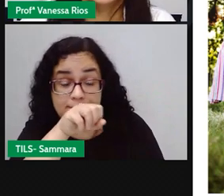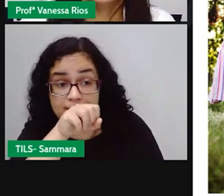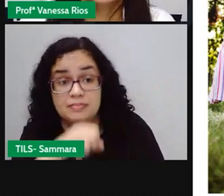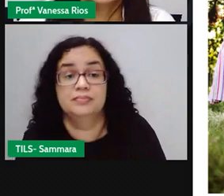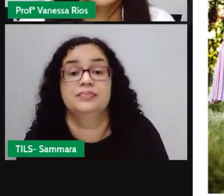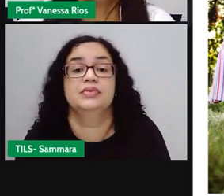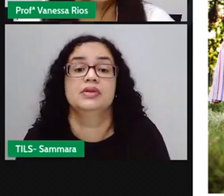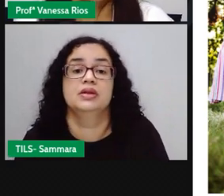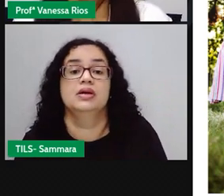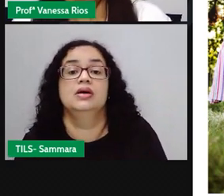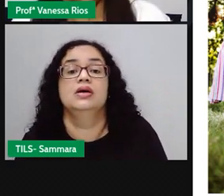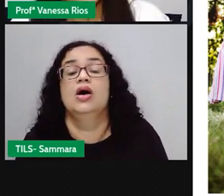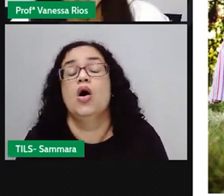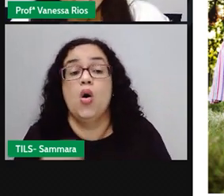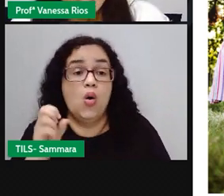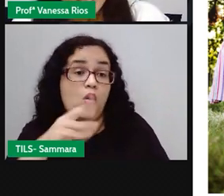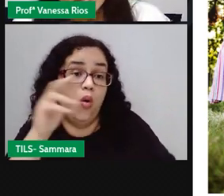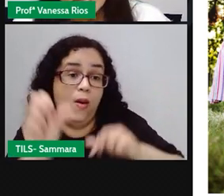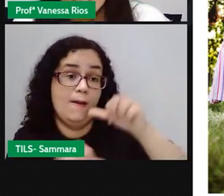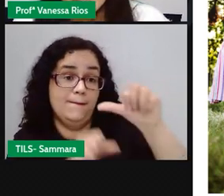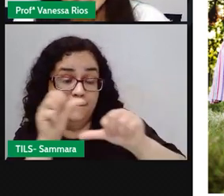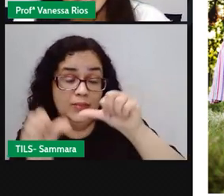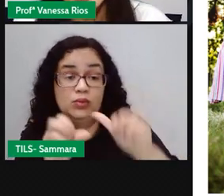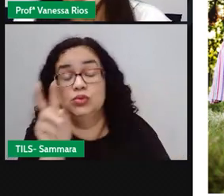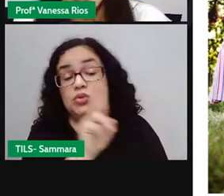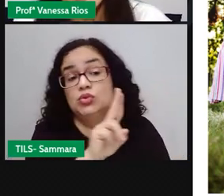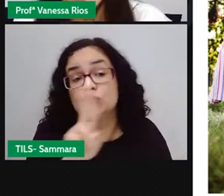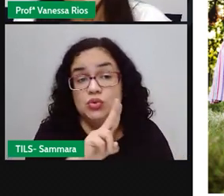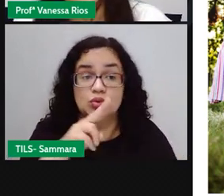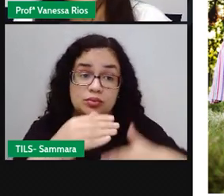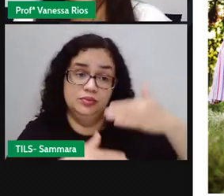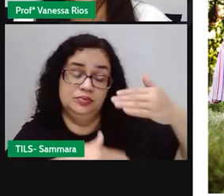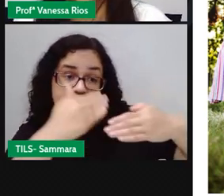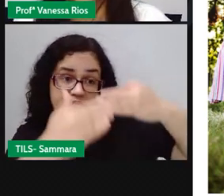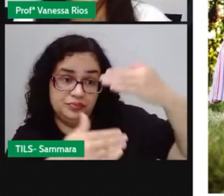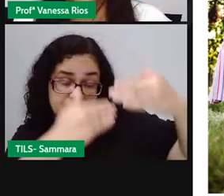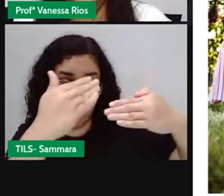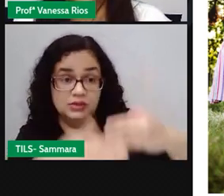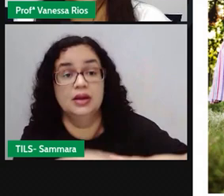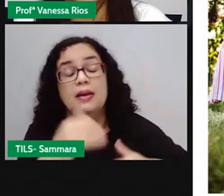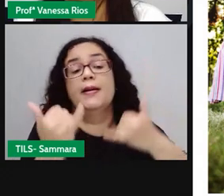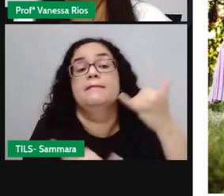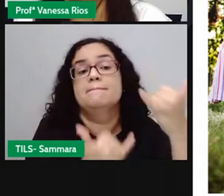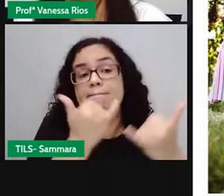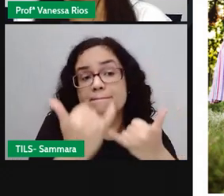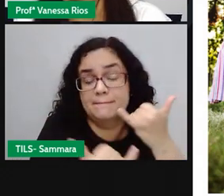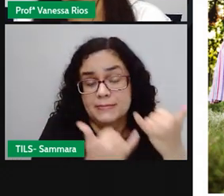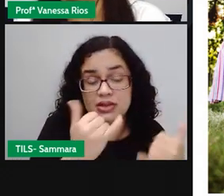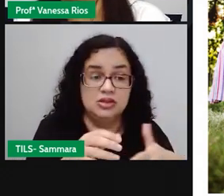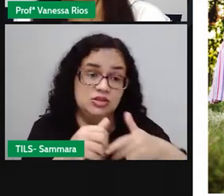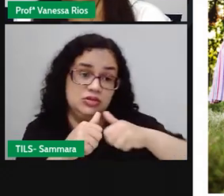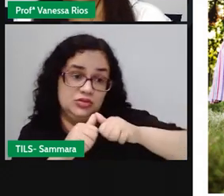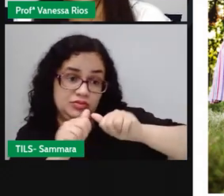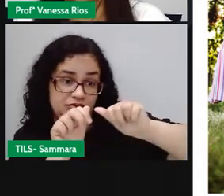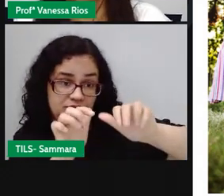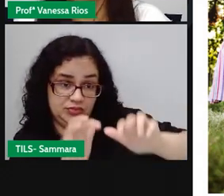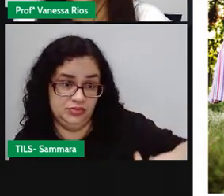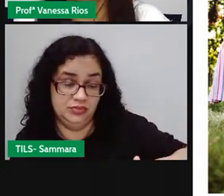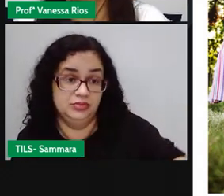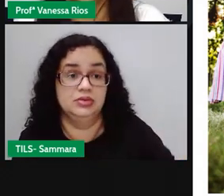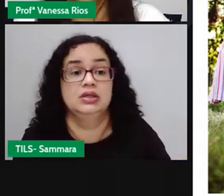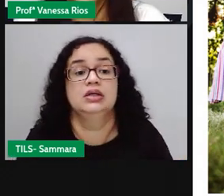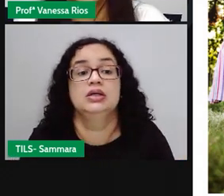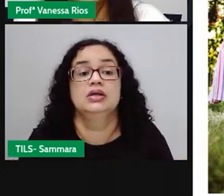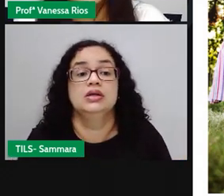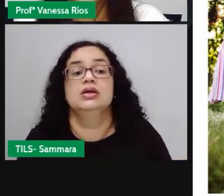surgem, outras mudam até de nome com o passar do tempo. Mas as brincadeiras elas permanecem e algumas